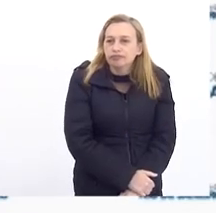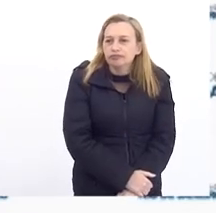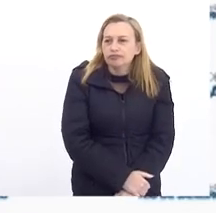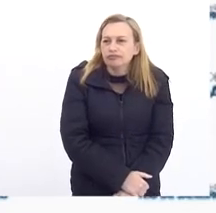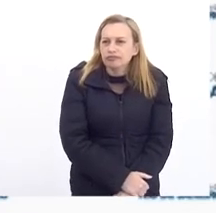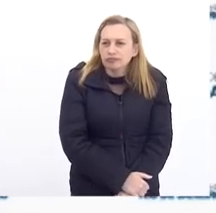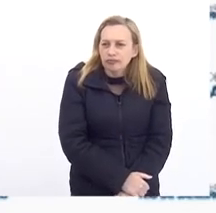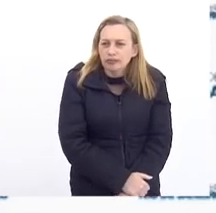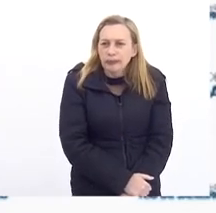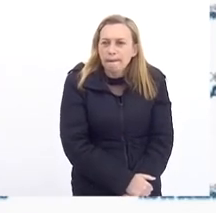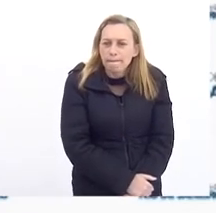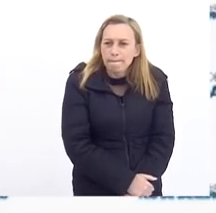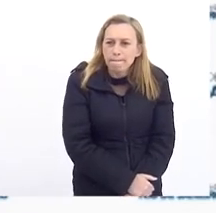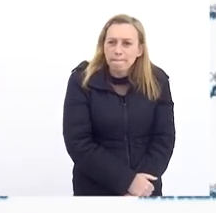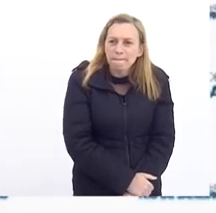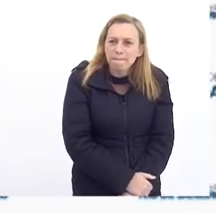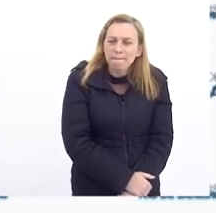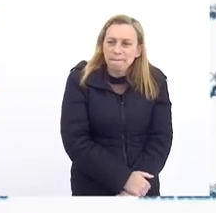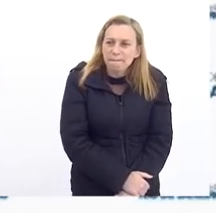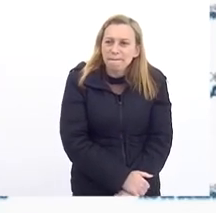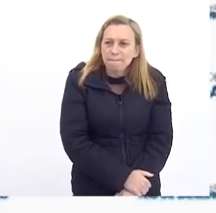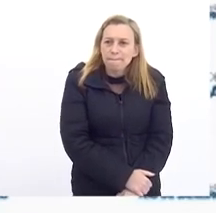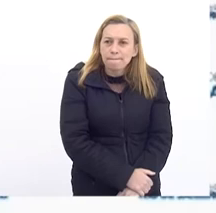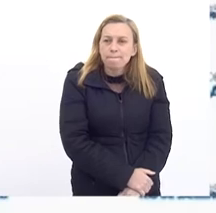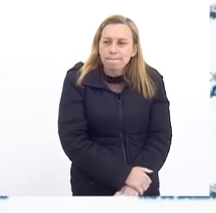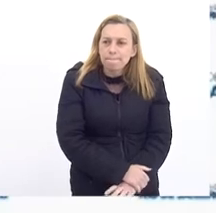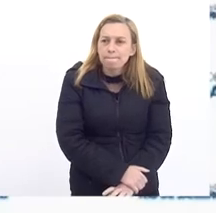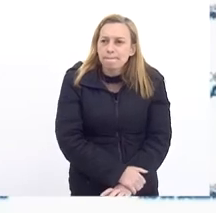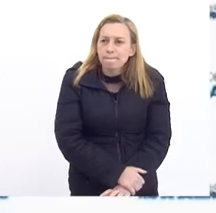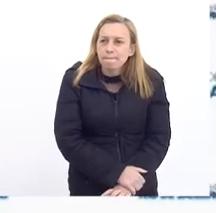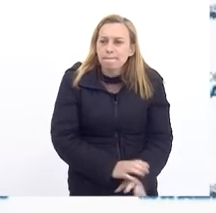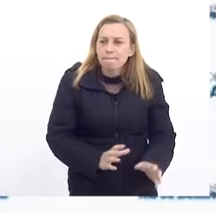O presidente Da comissão De tributação Para a gente Poder